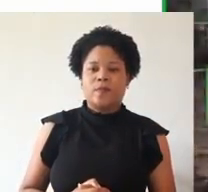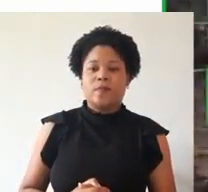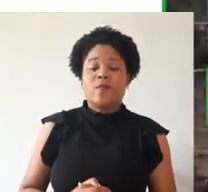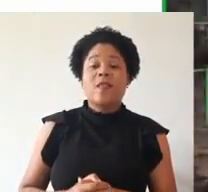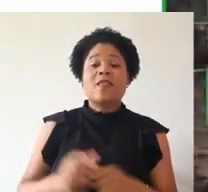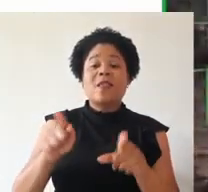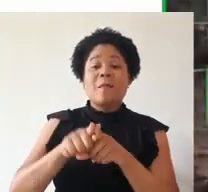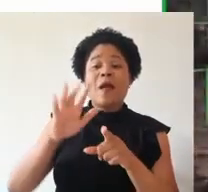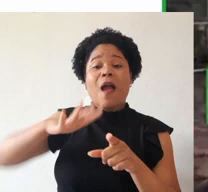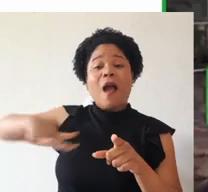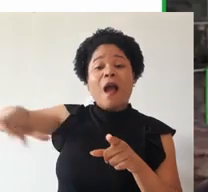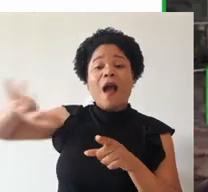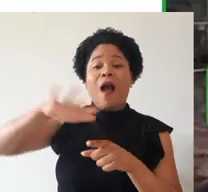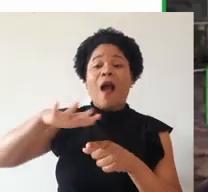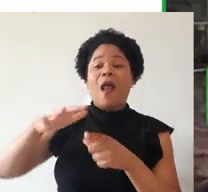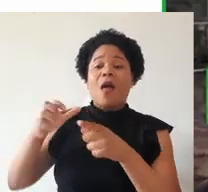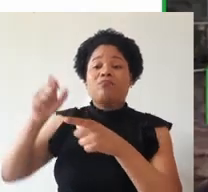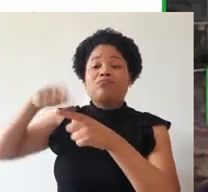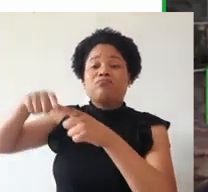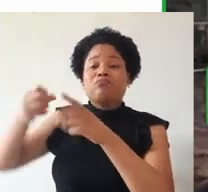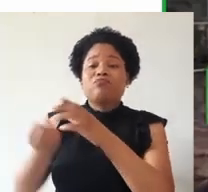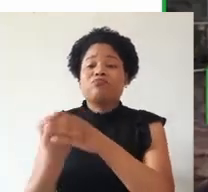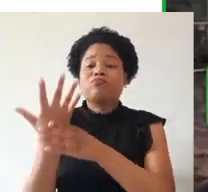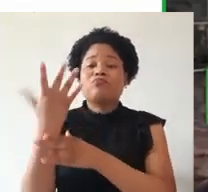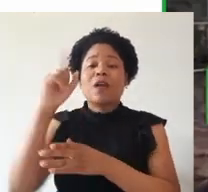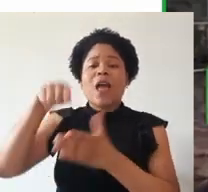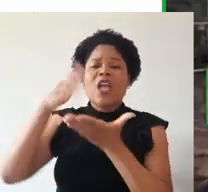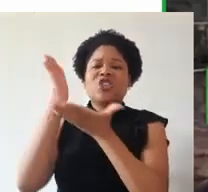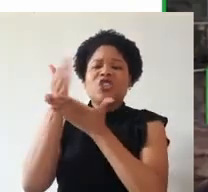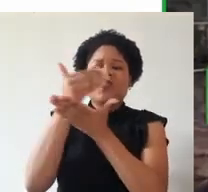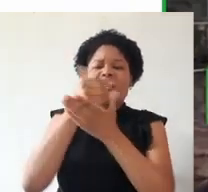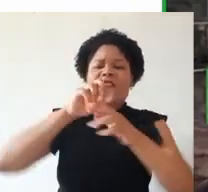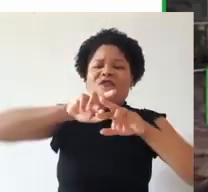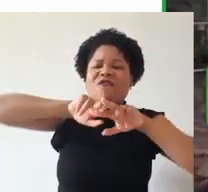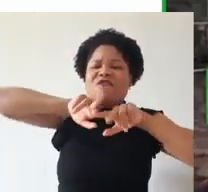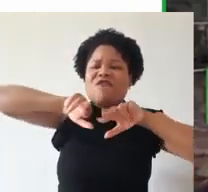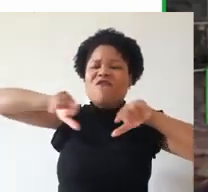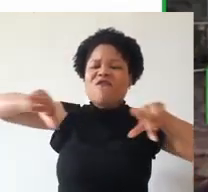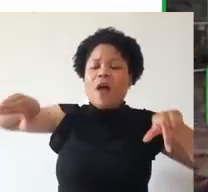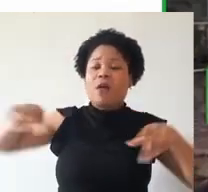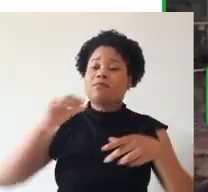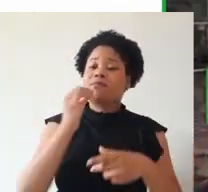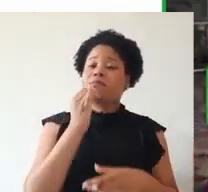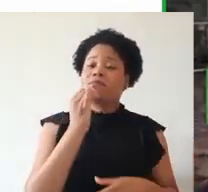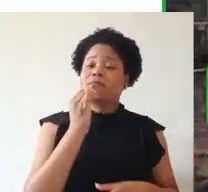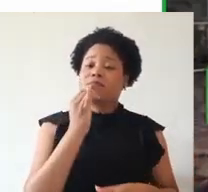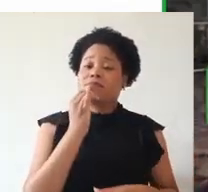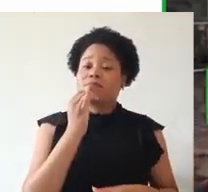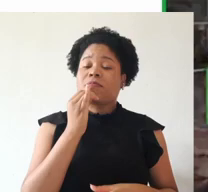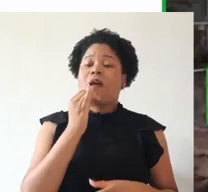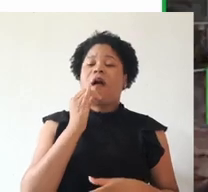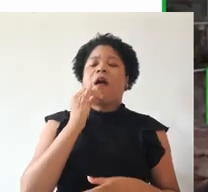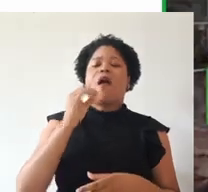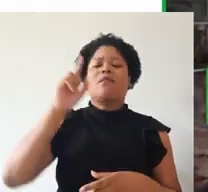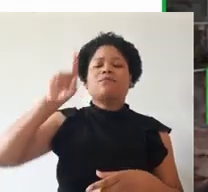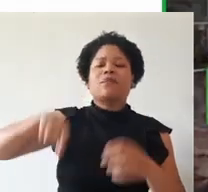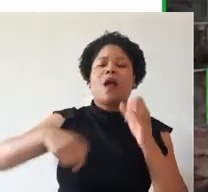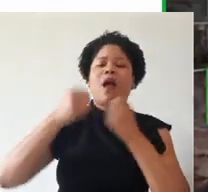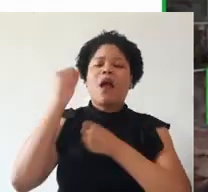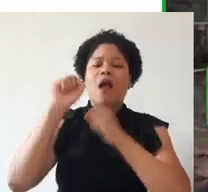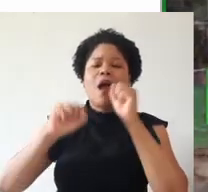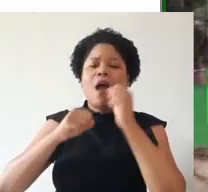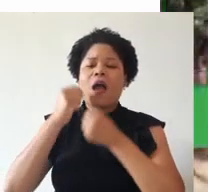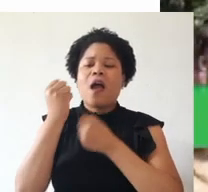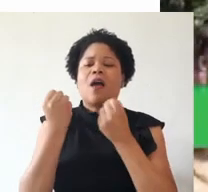e a área de produção, que é dividida em vários setores, tais como agroindústria,